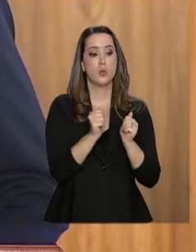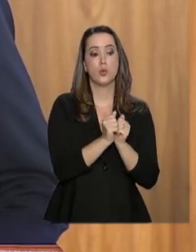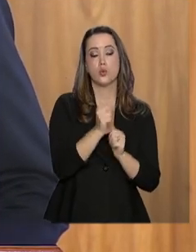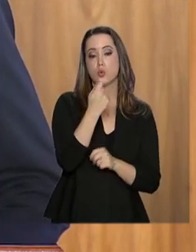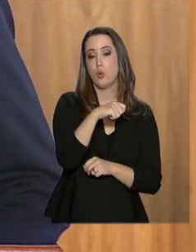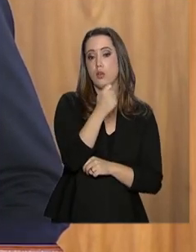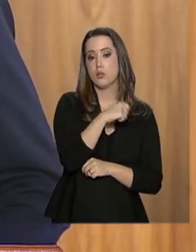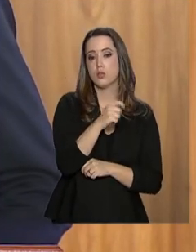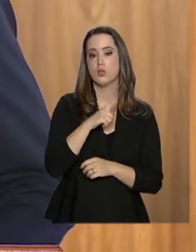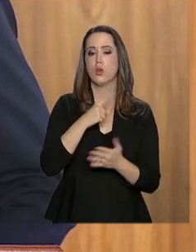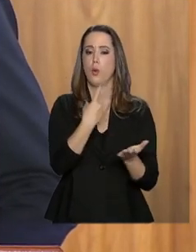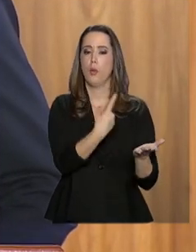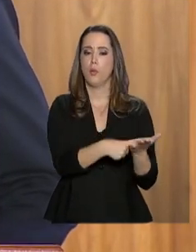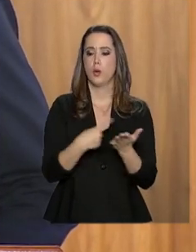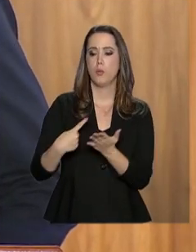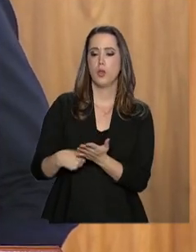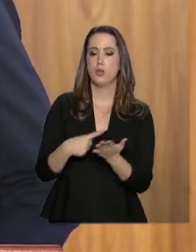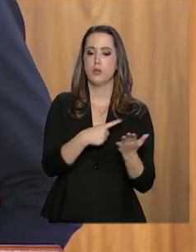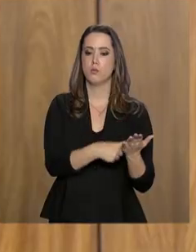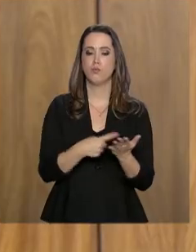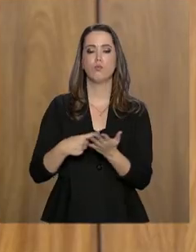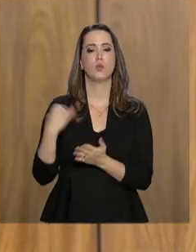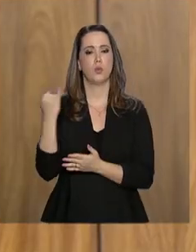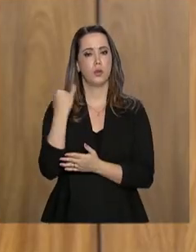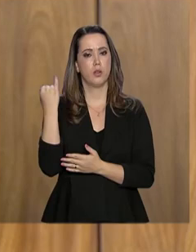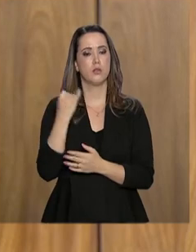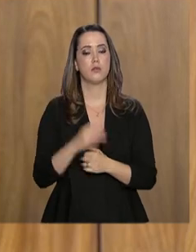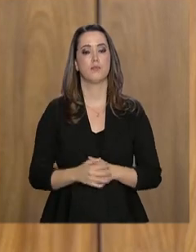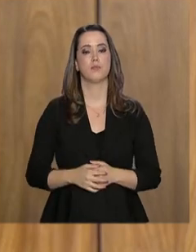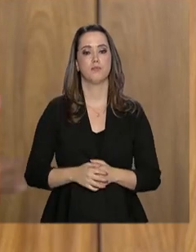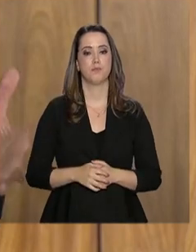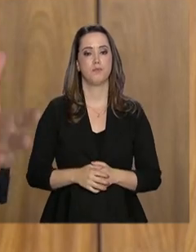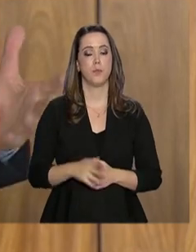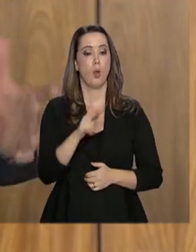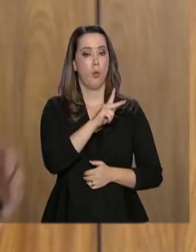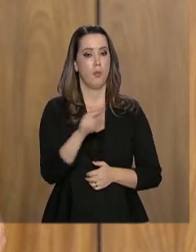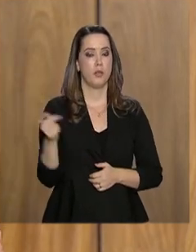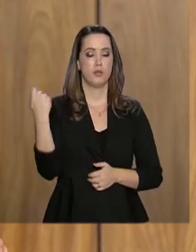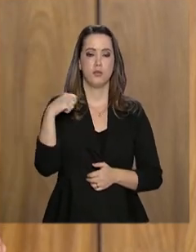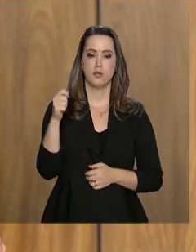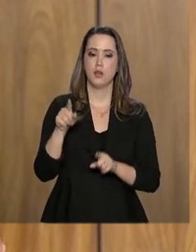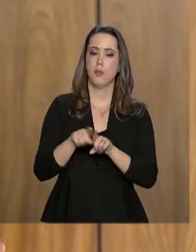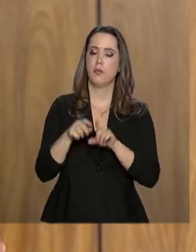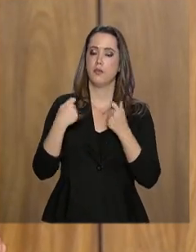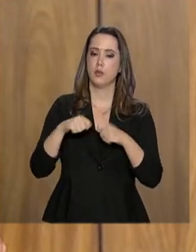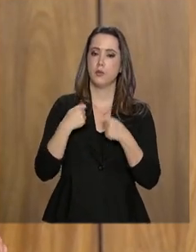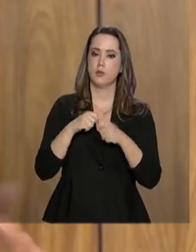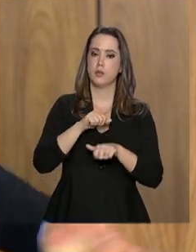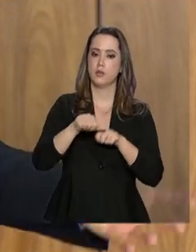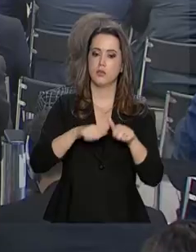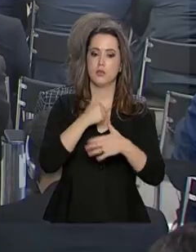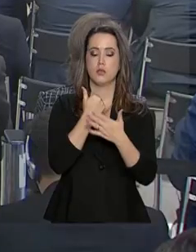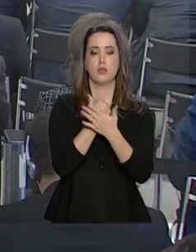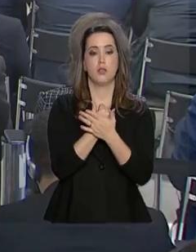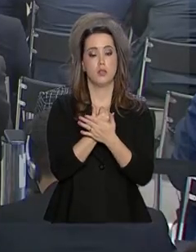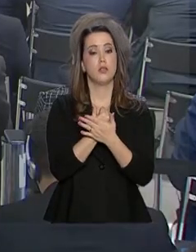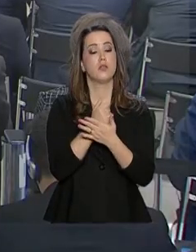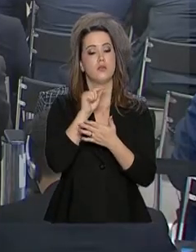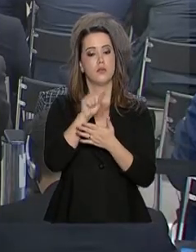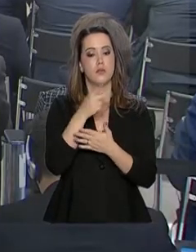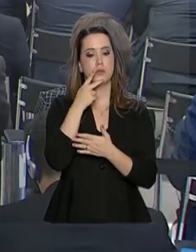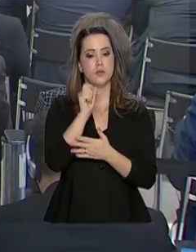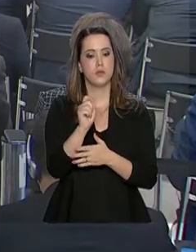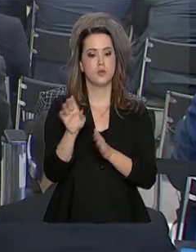Argentina têm uma agenda muito rica. Maurício Macri defendeu também uma renovação do Mercosul, que segundo